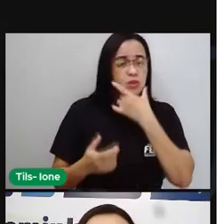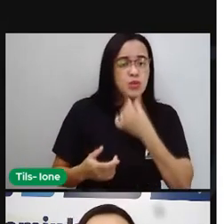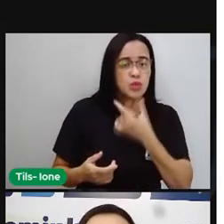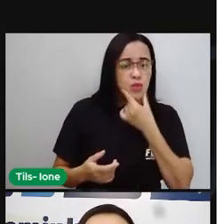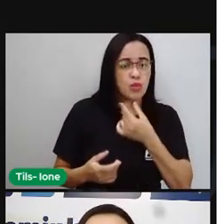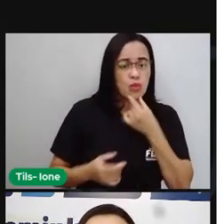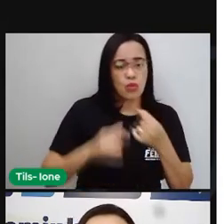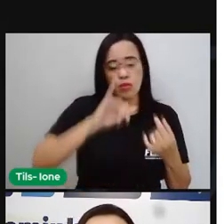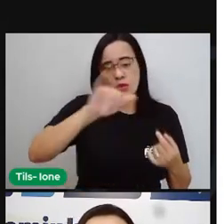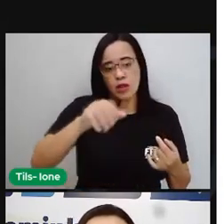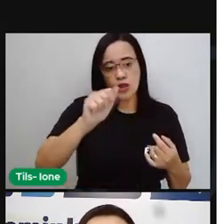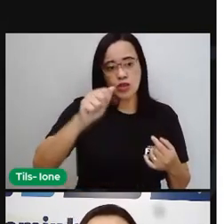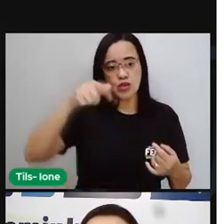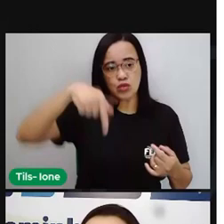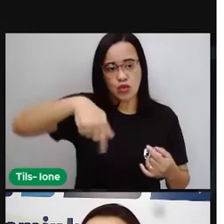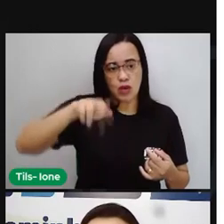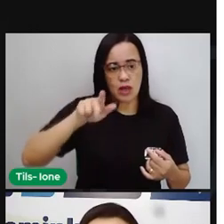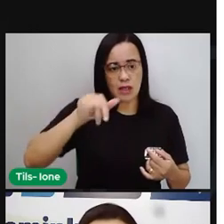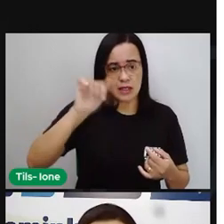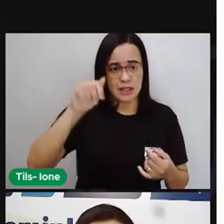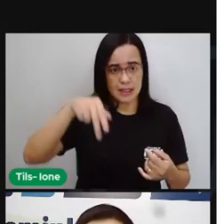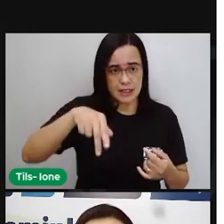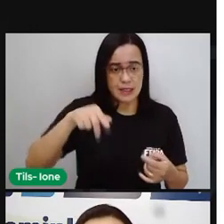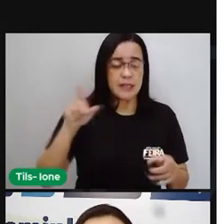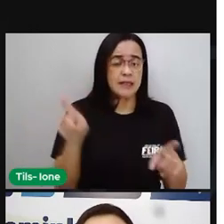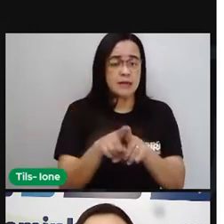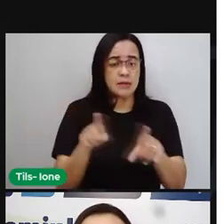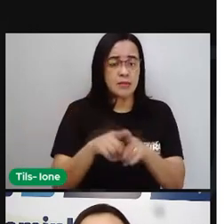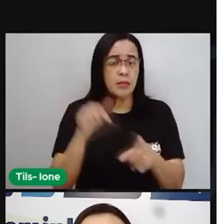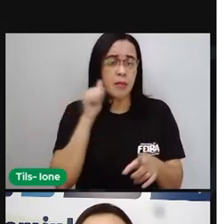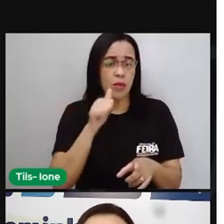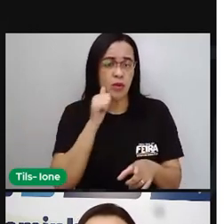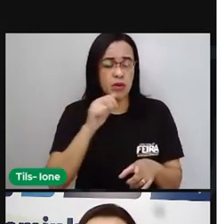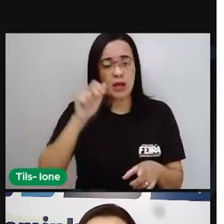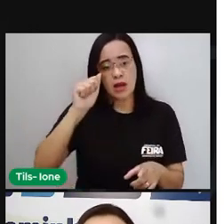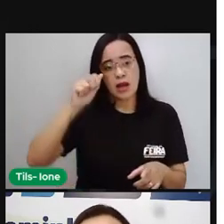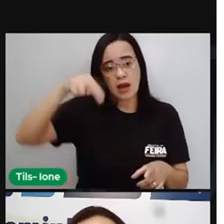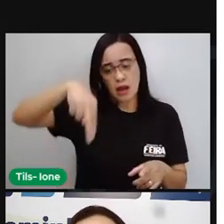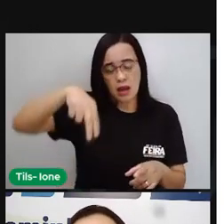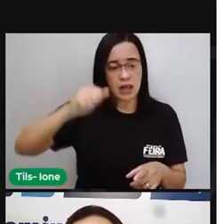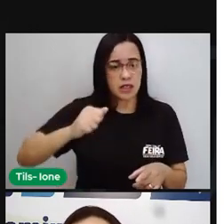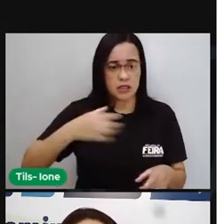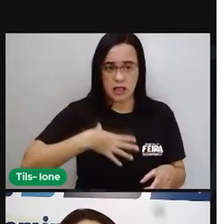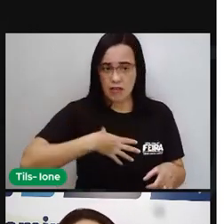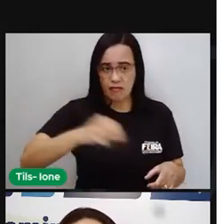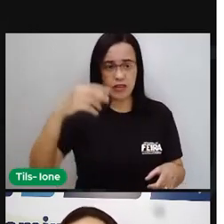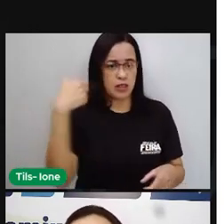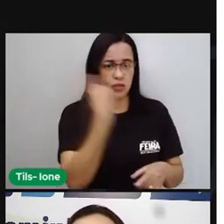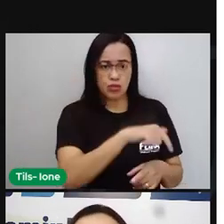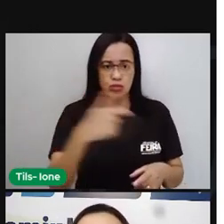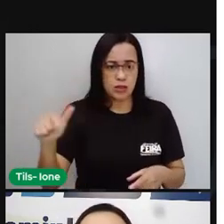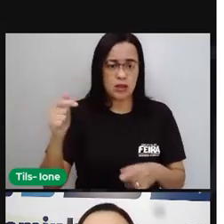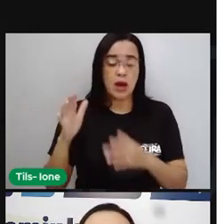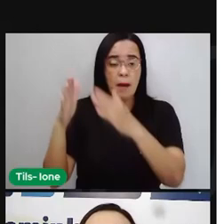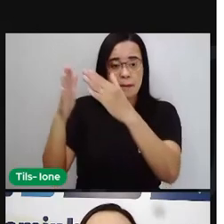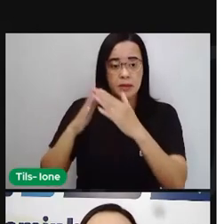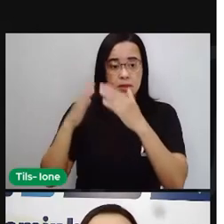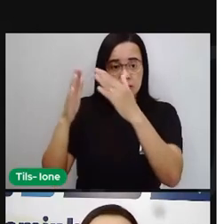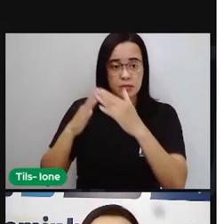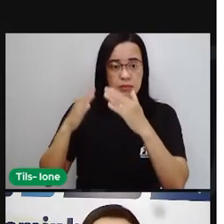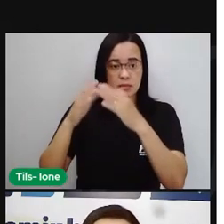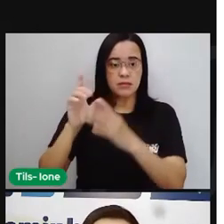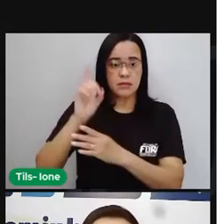viviam em Nazaré e eles não tinham filhos, mas eles rezavam, eles pediam a Deus que lhes enviasse uma